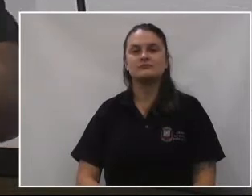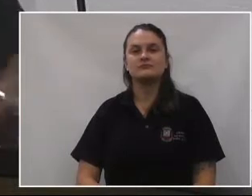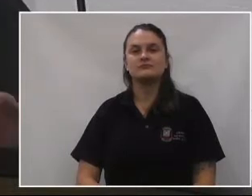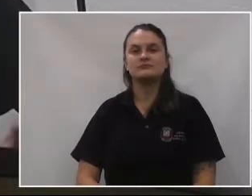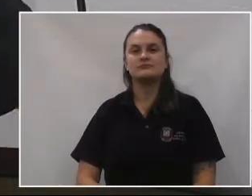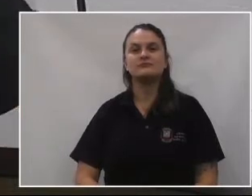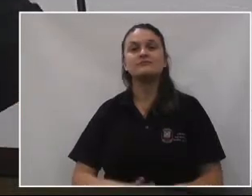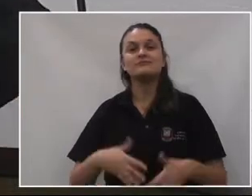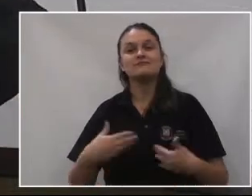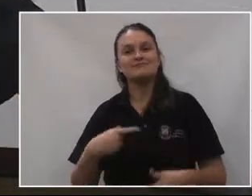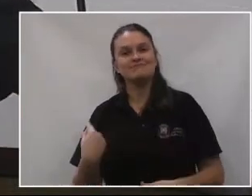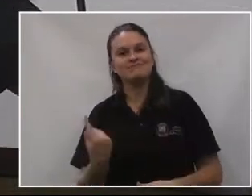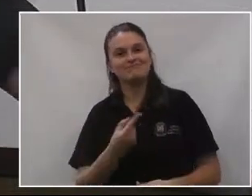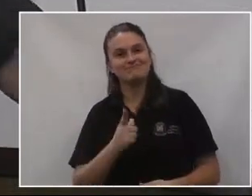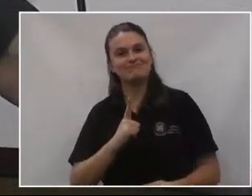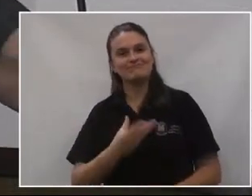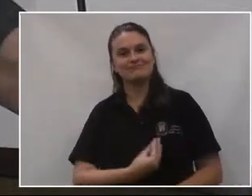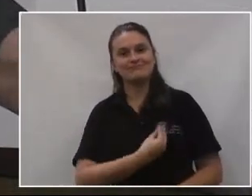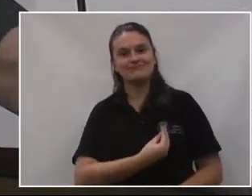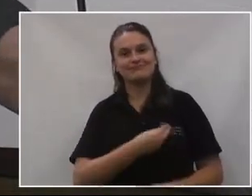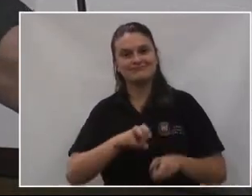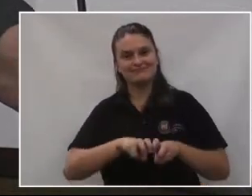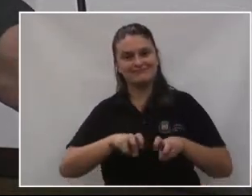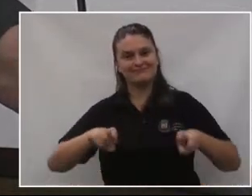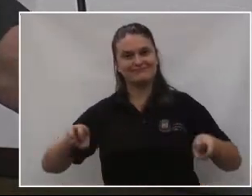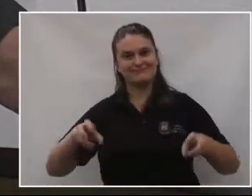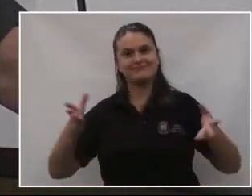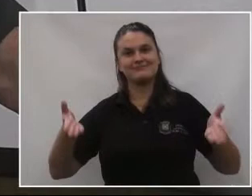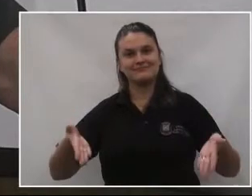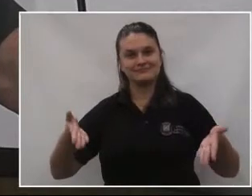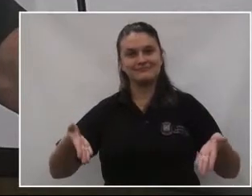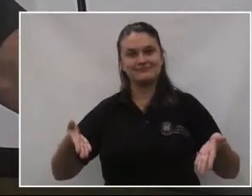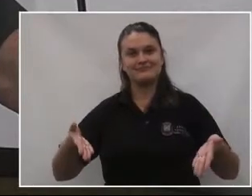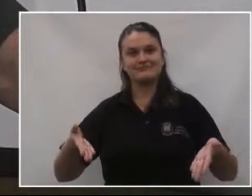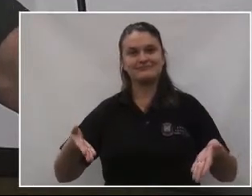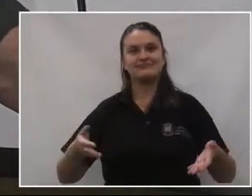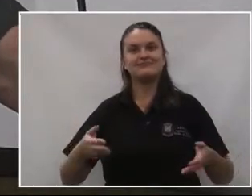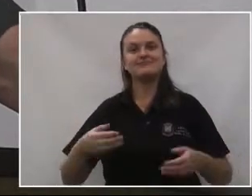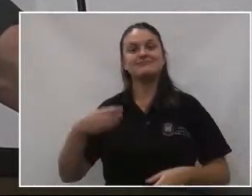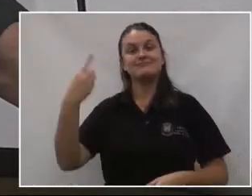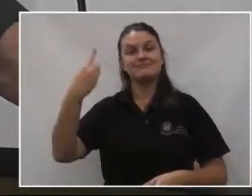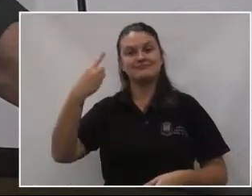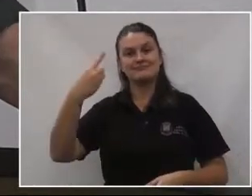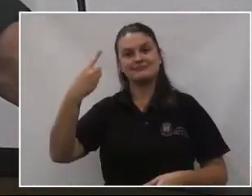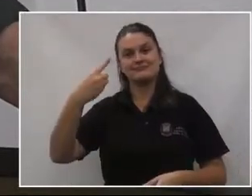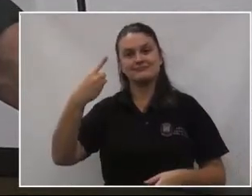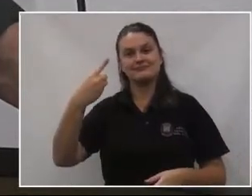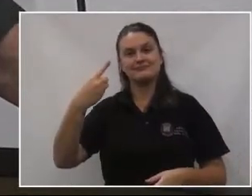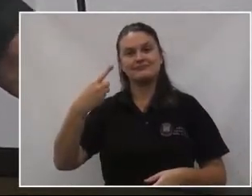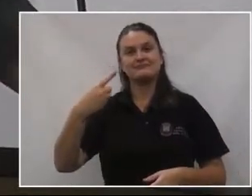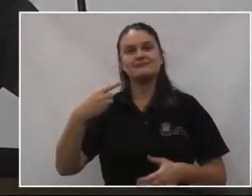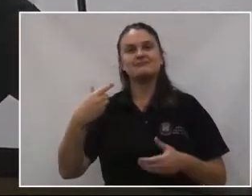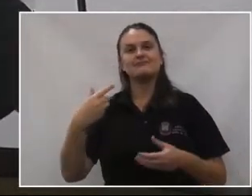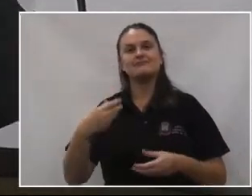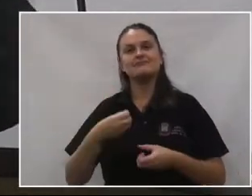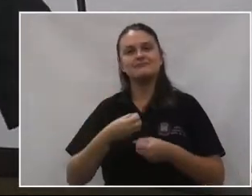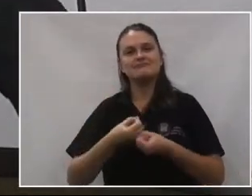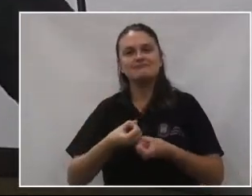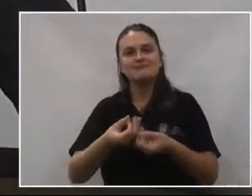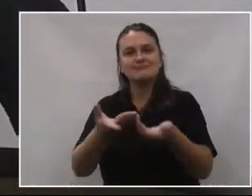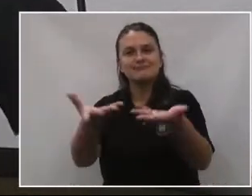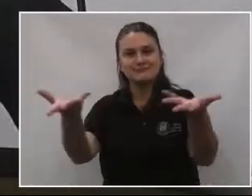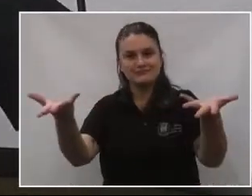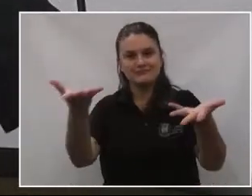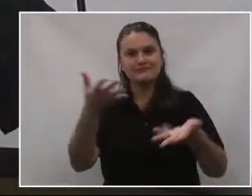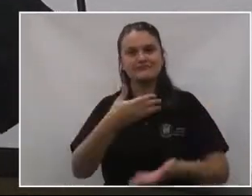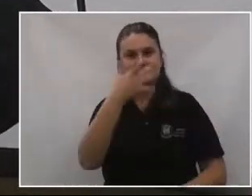Então, gente está aqui hoje, primeiramente, para compartilhar com todos,